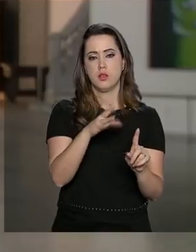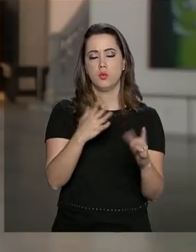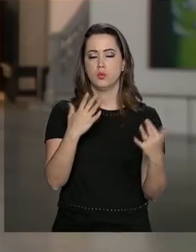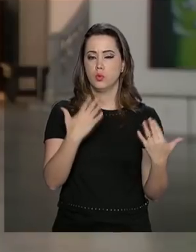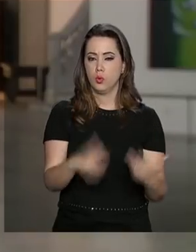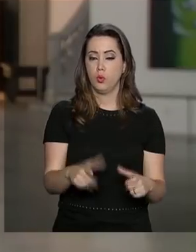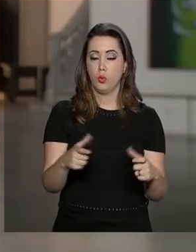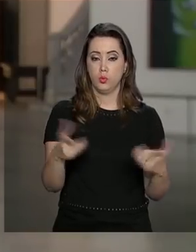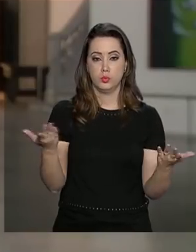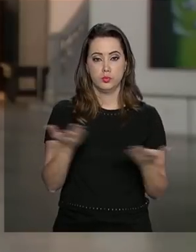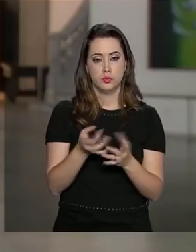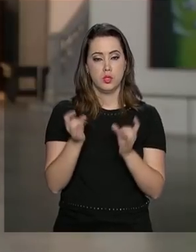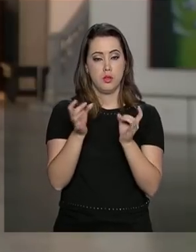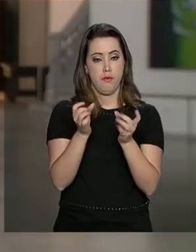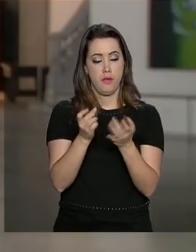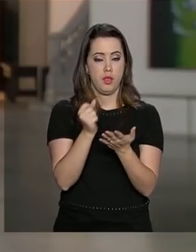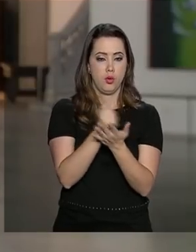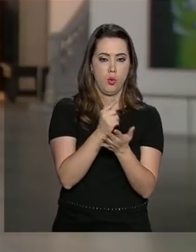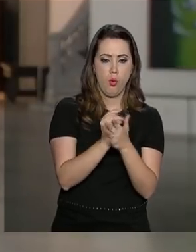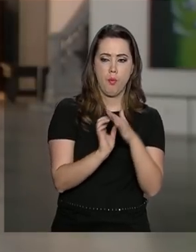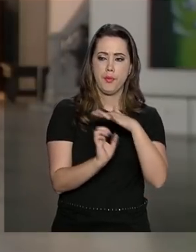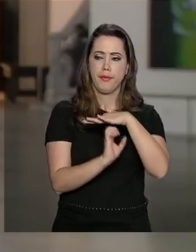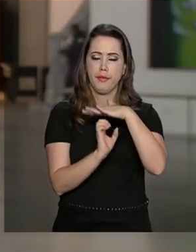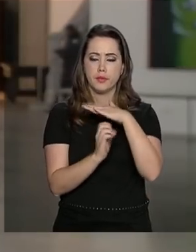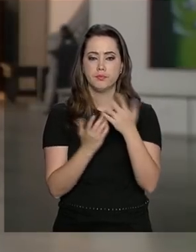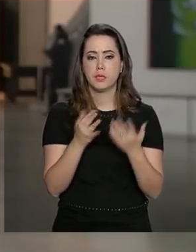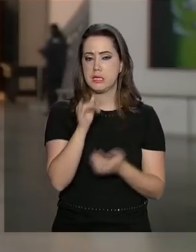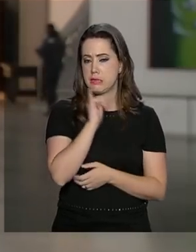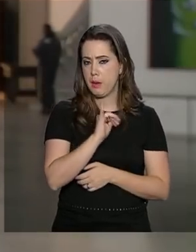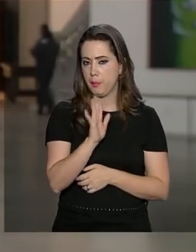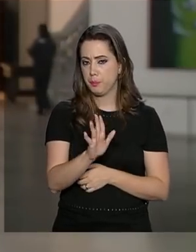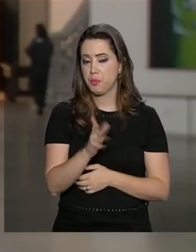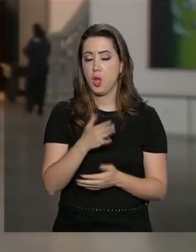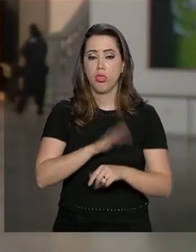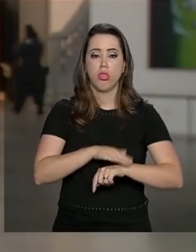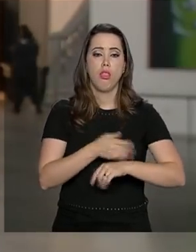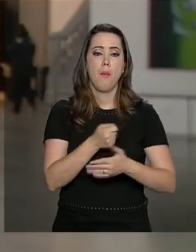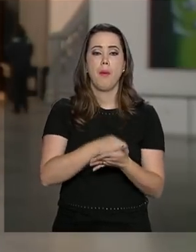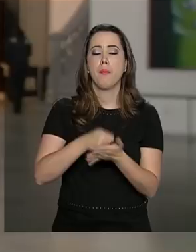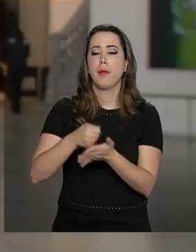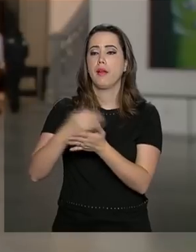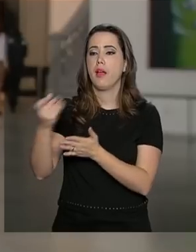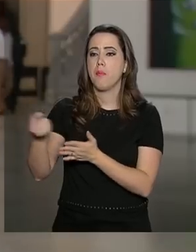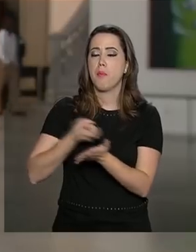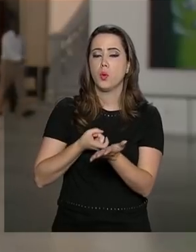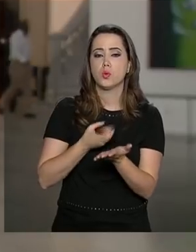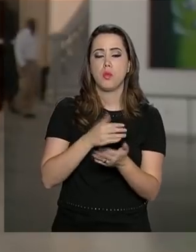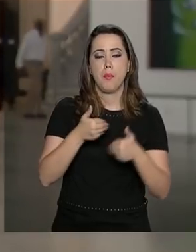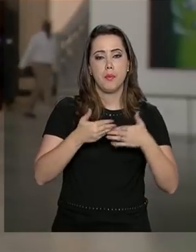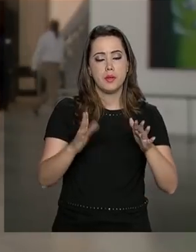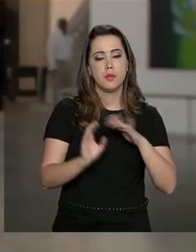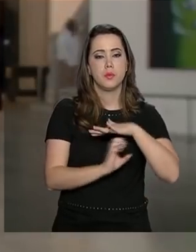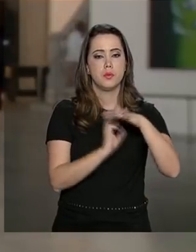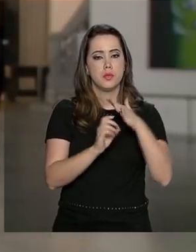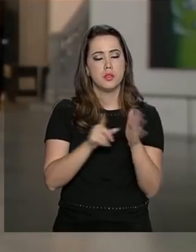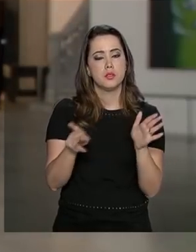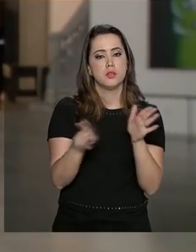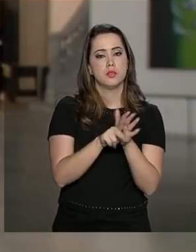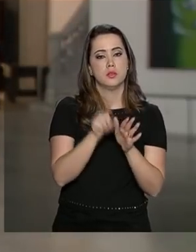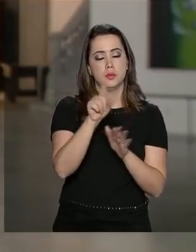no ambiente de negócios, como o tempo gasto para pagar impostos, abrir uma empresa ou registrar uma